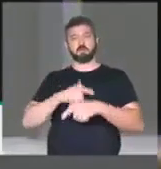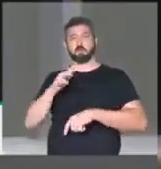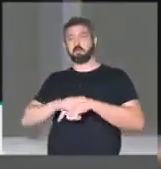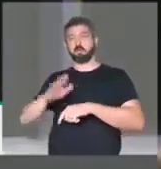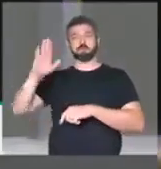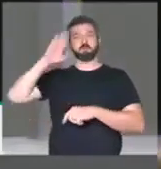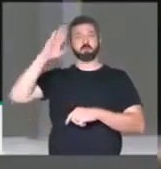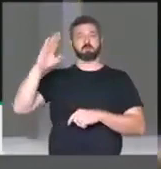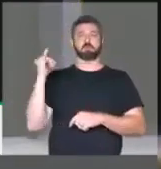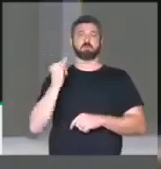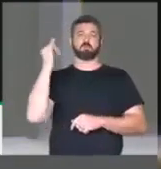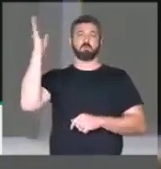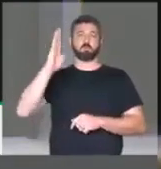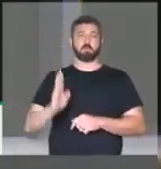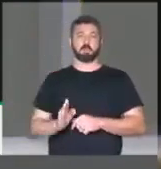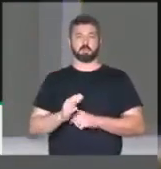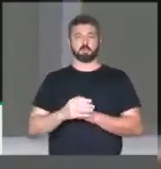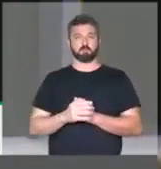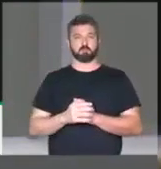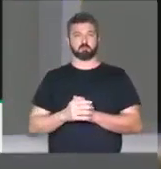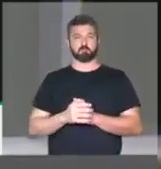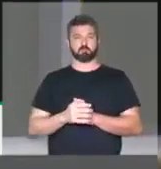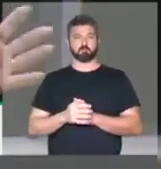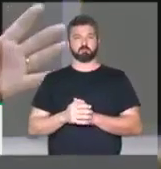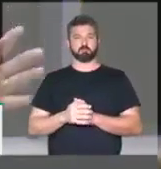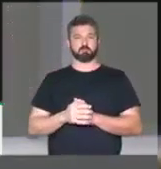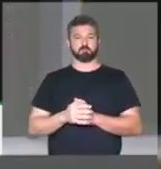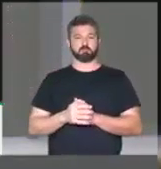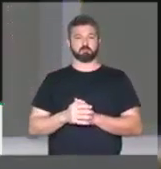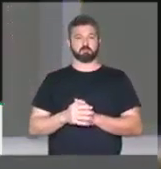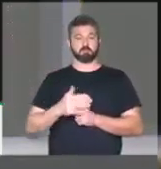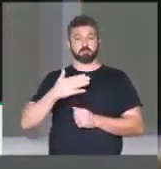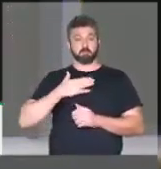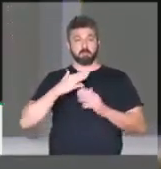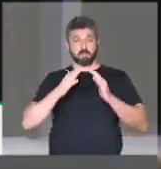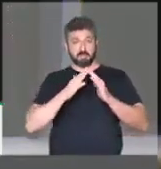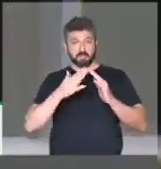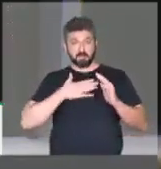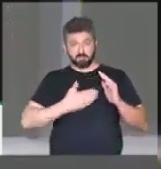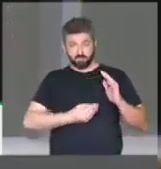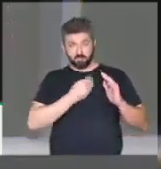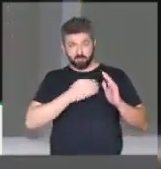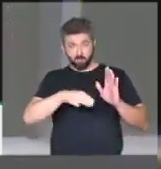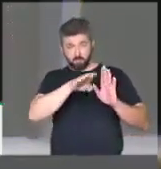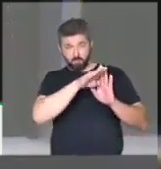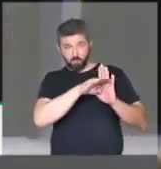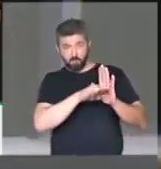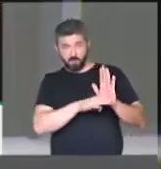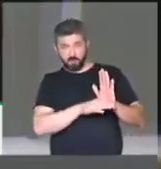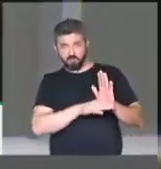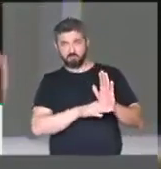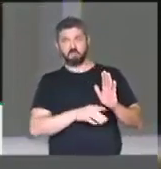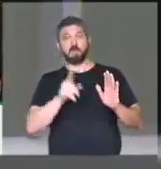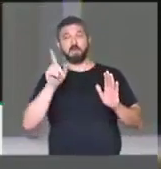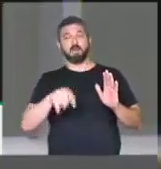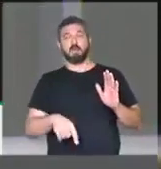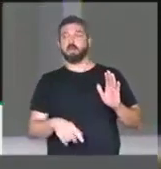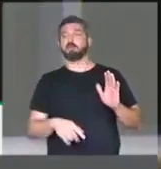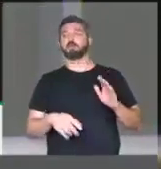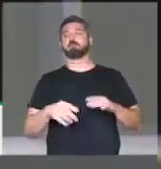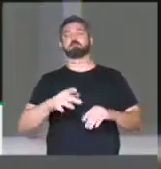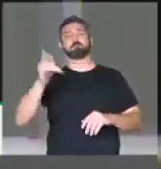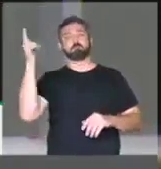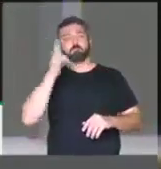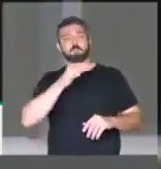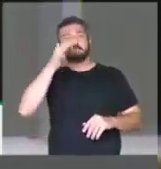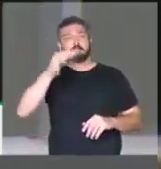máximo no nosso país. O programa Minha Casa Minha Vida, que foi um dos programas que deu